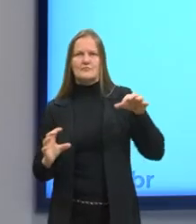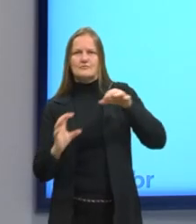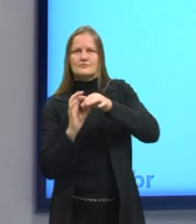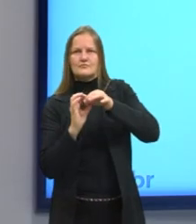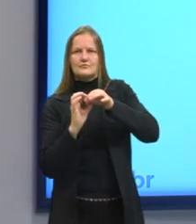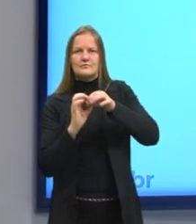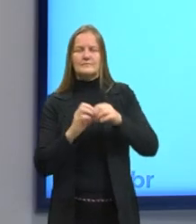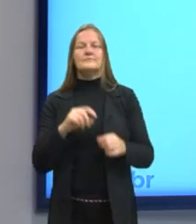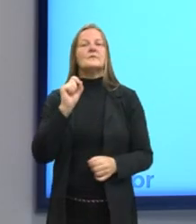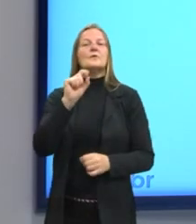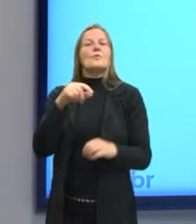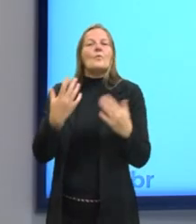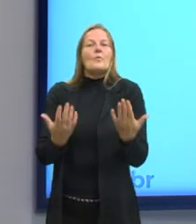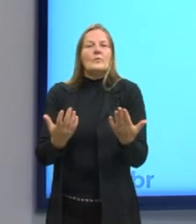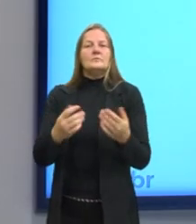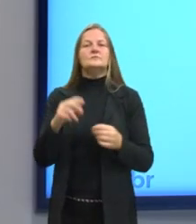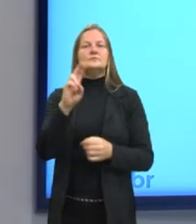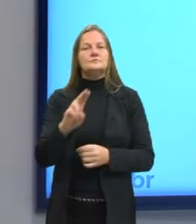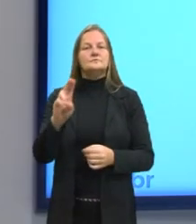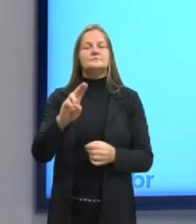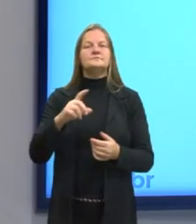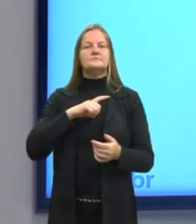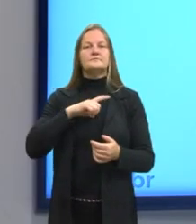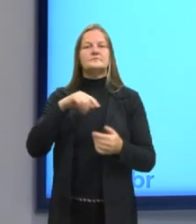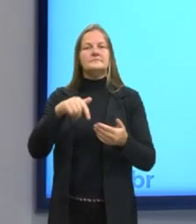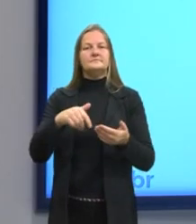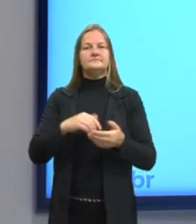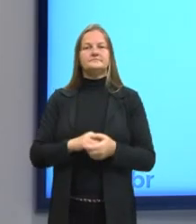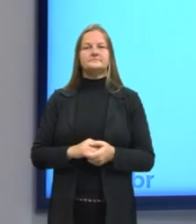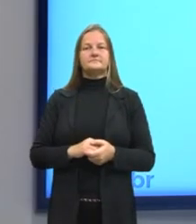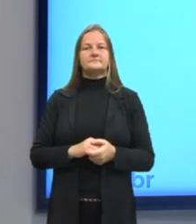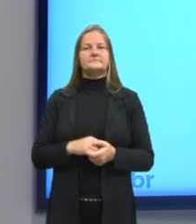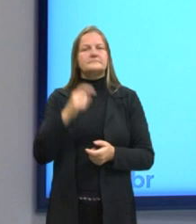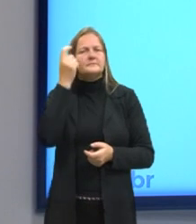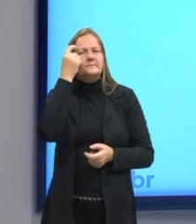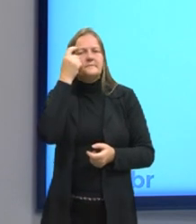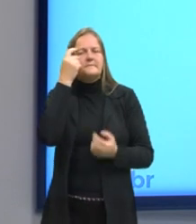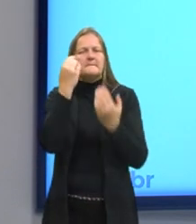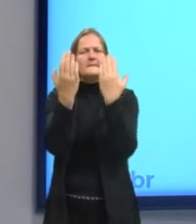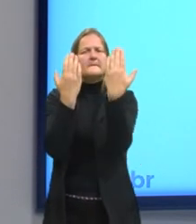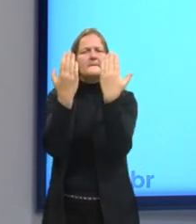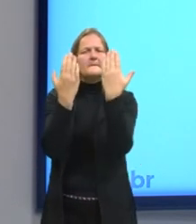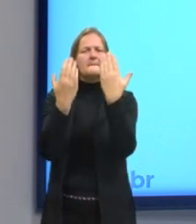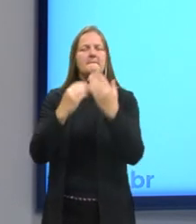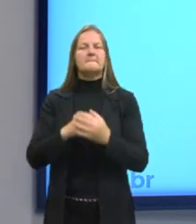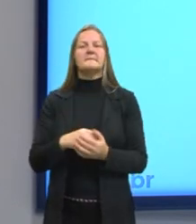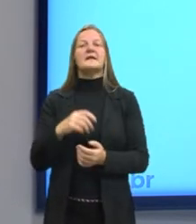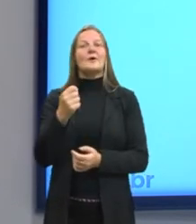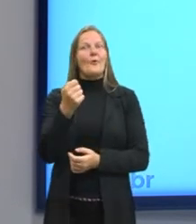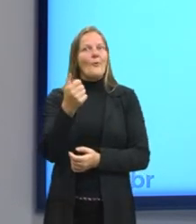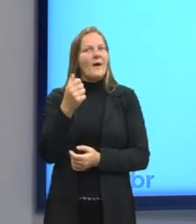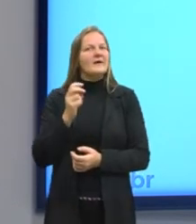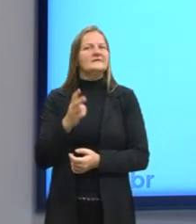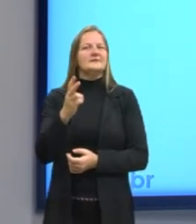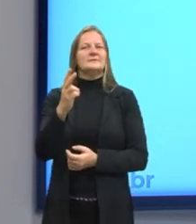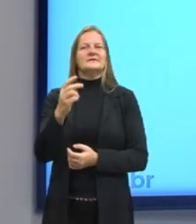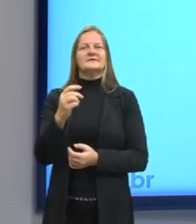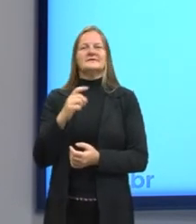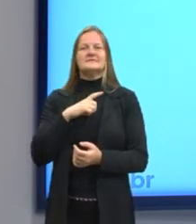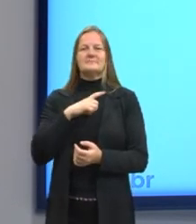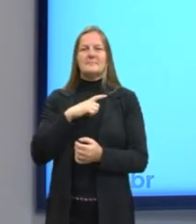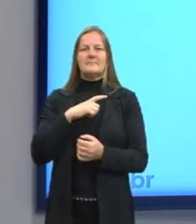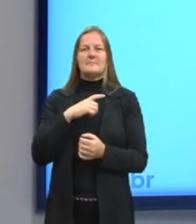Quais são os conectivos que a gente usa aqui quando a gente for pensar em comparação? Geralmente, os que aparecem